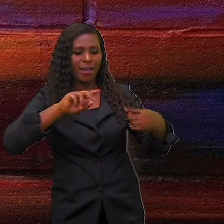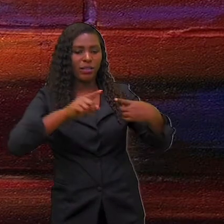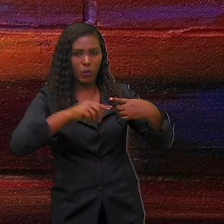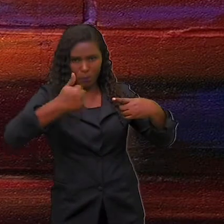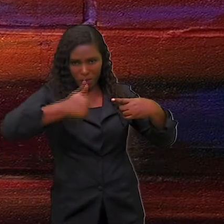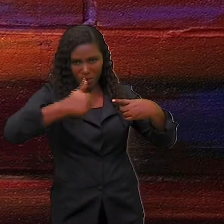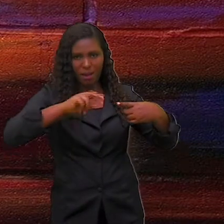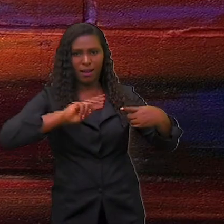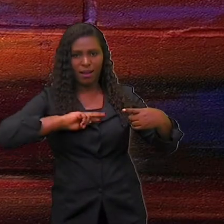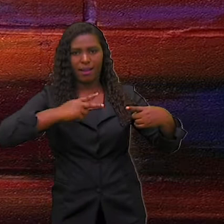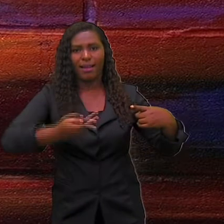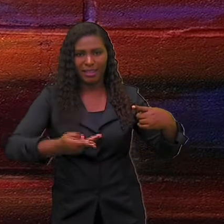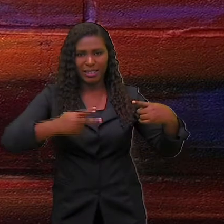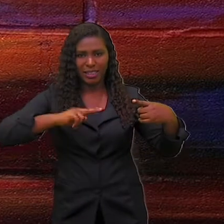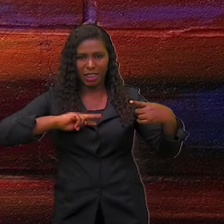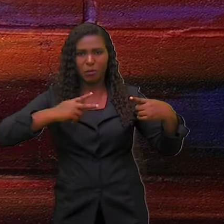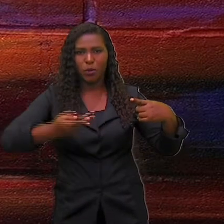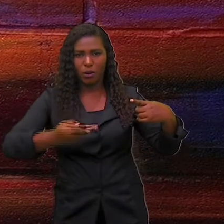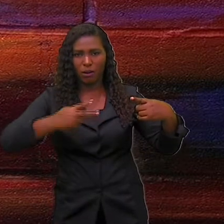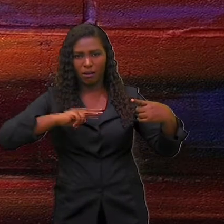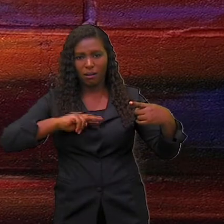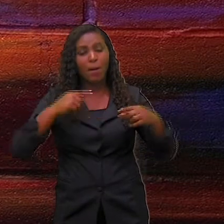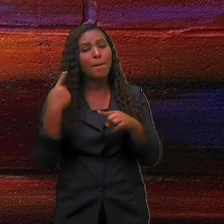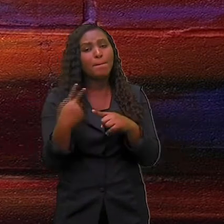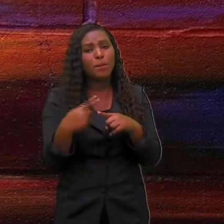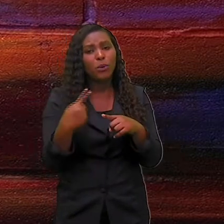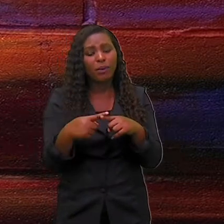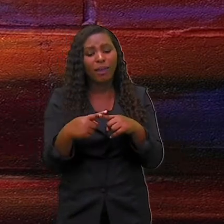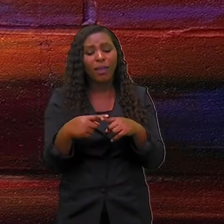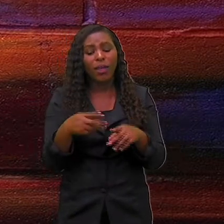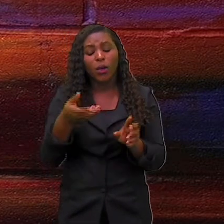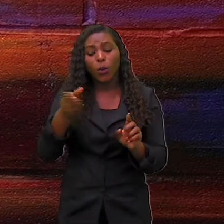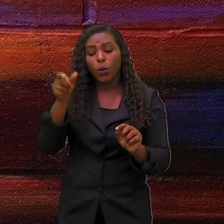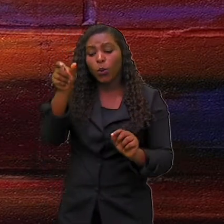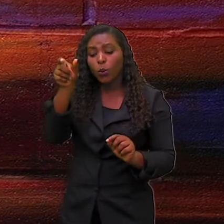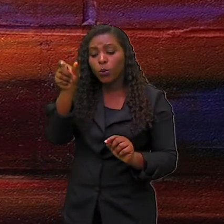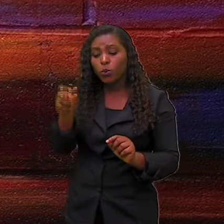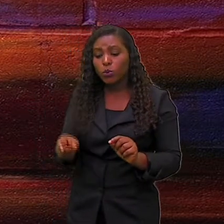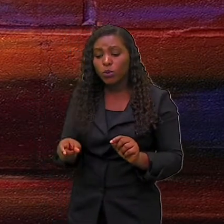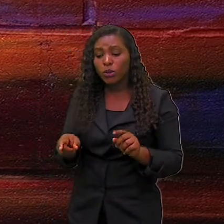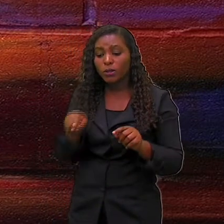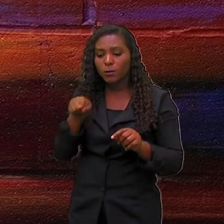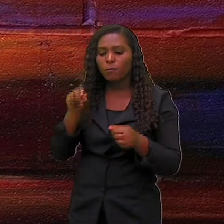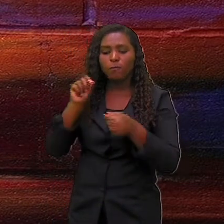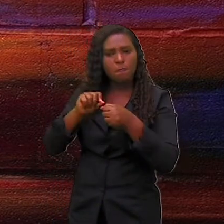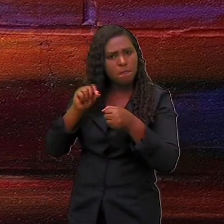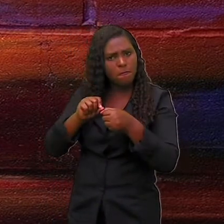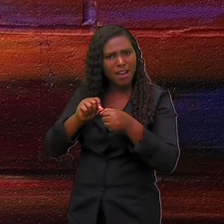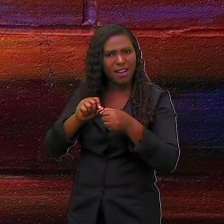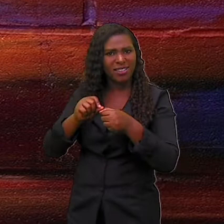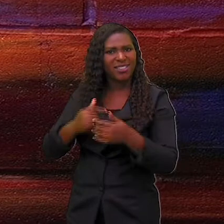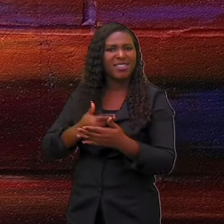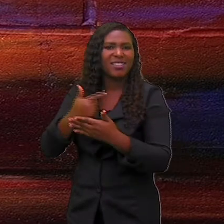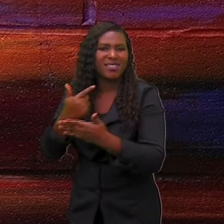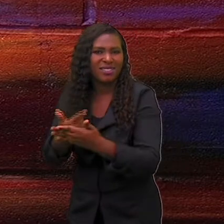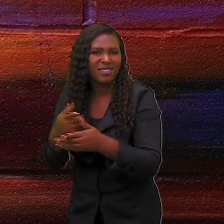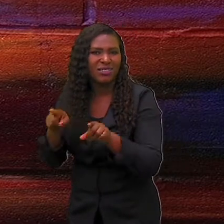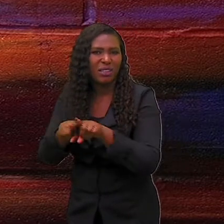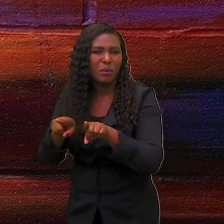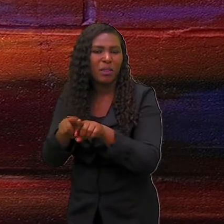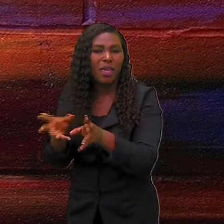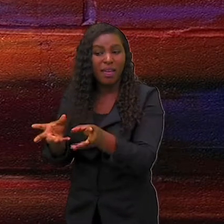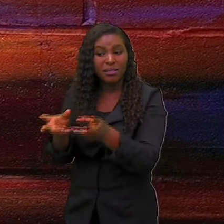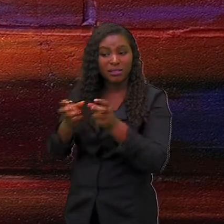dois ou mais sujeitos estão fazendo uma ação. E eles mesmos estão recebendo